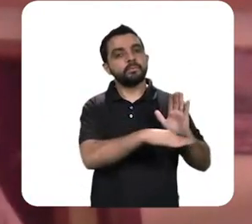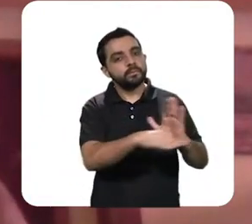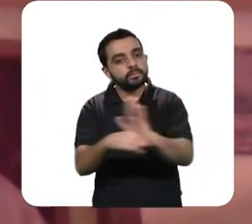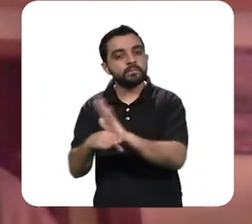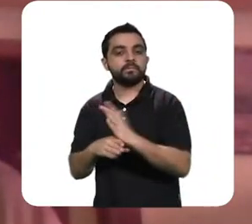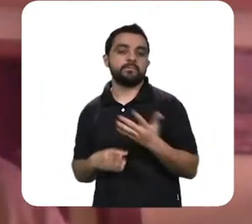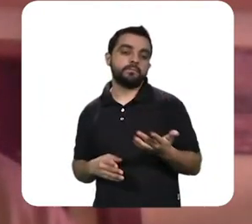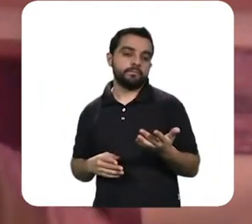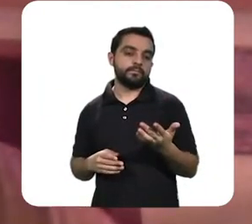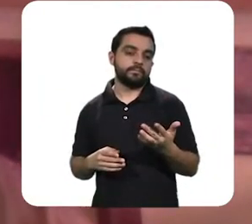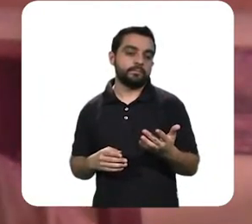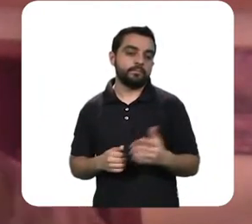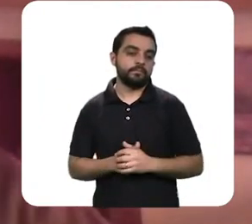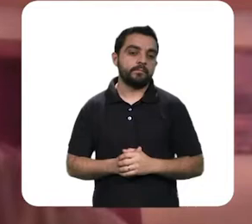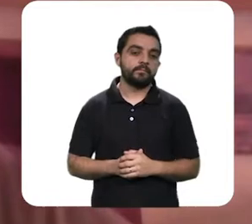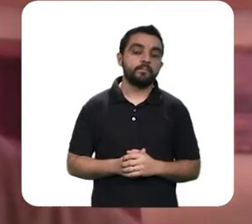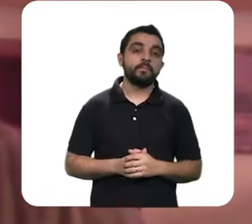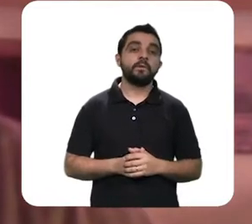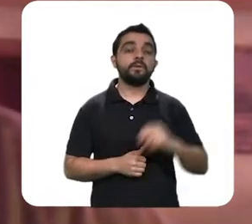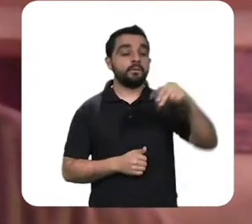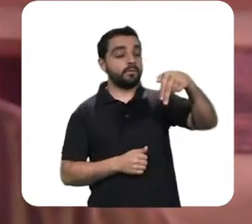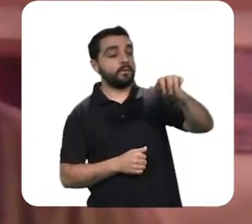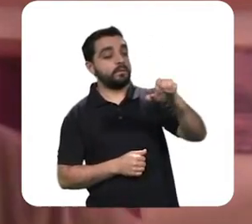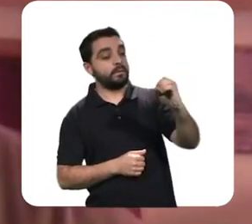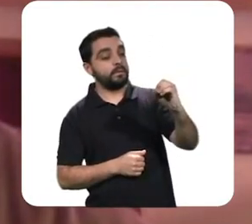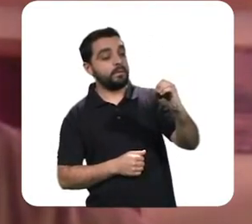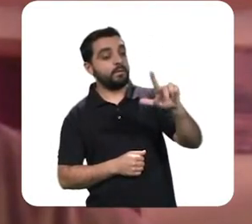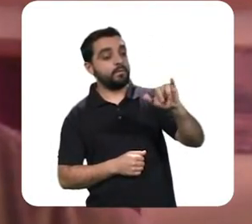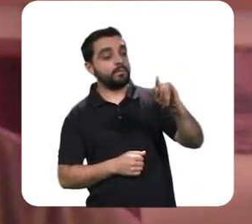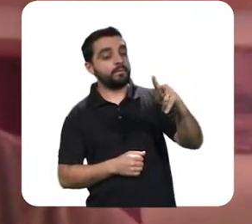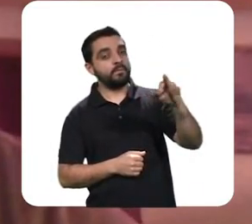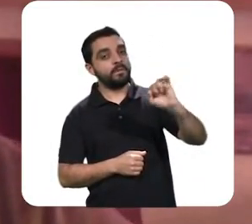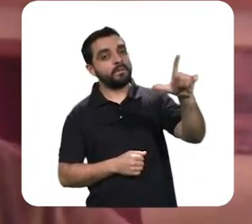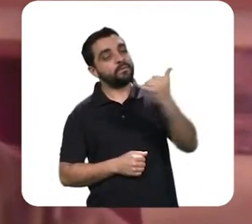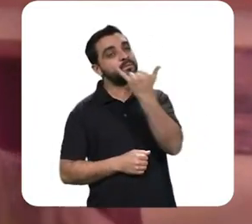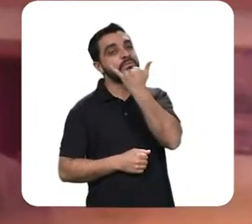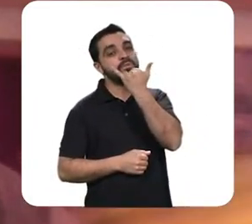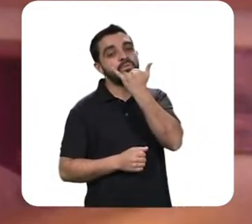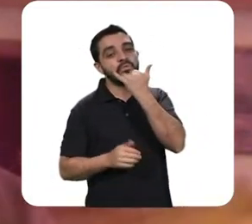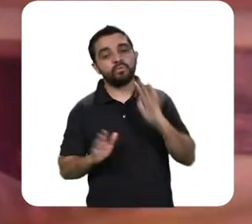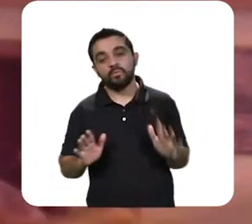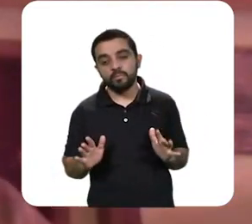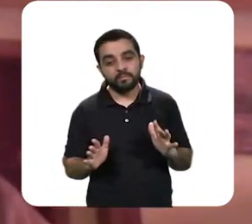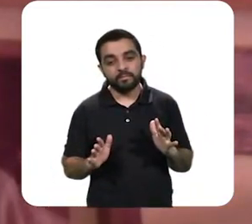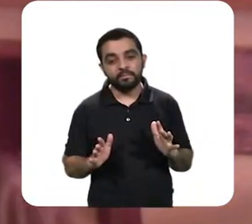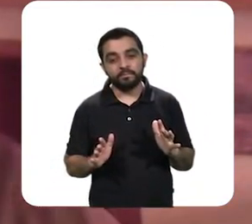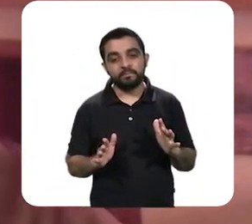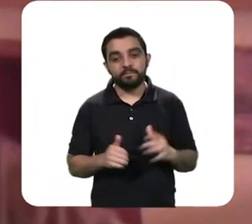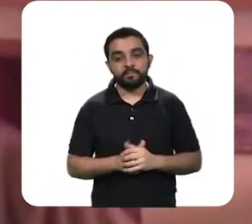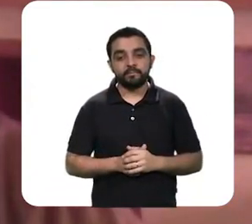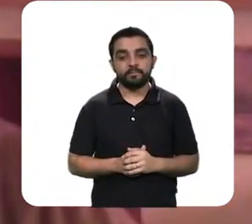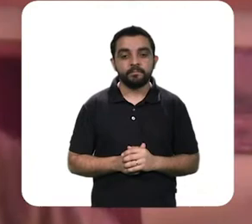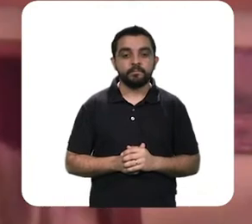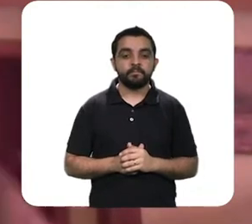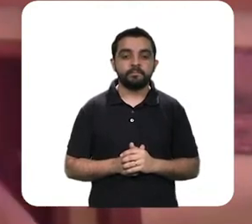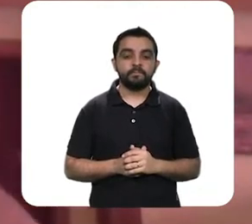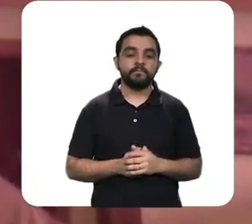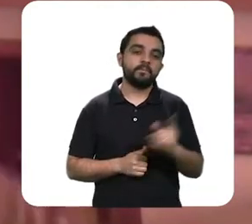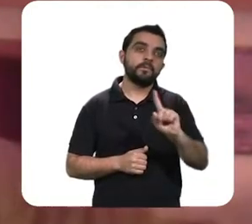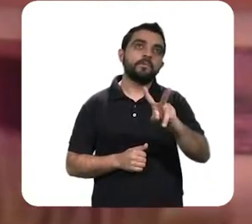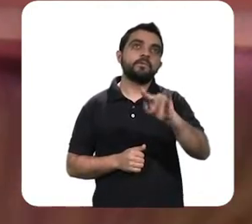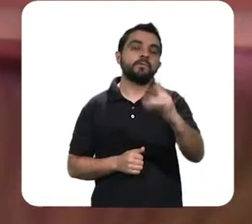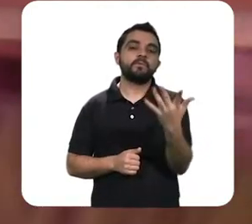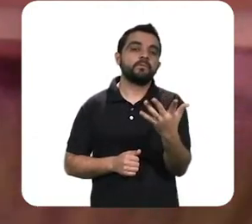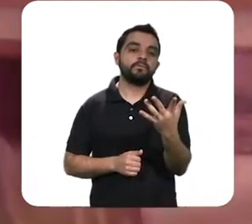neoliberais e me desculpe os adoradores de alguns partidos ditos de esquerda mas eu não considero que tenha havido qualquer solução de